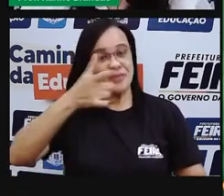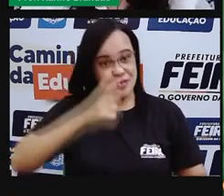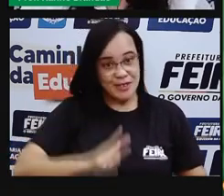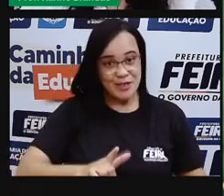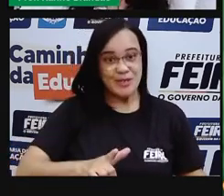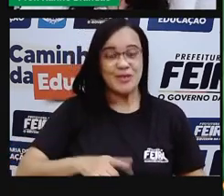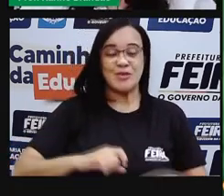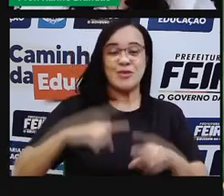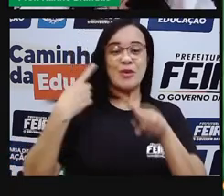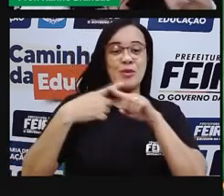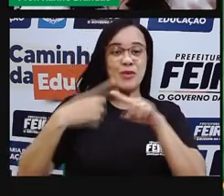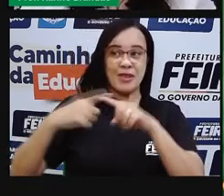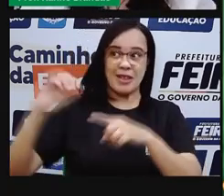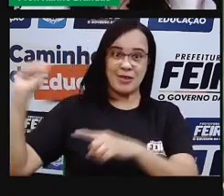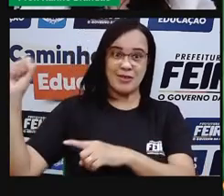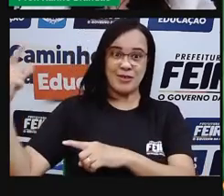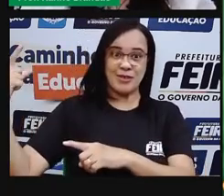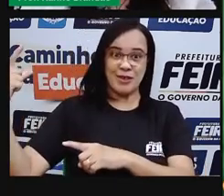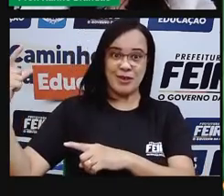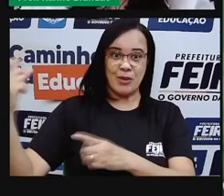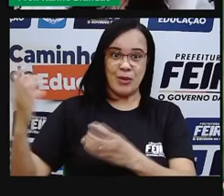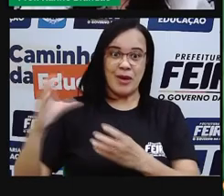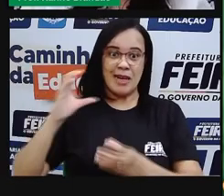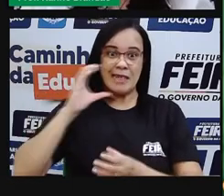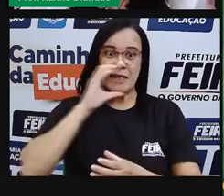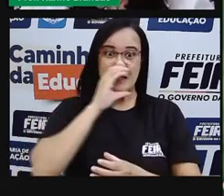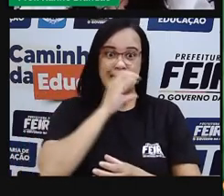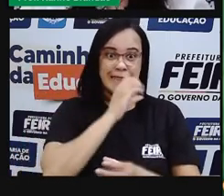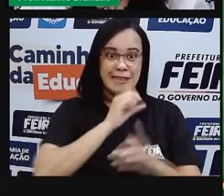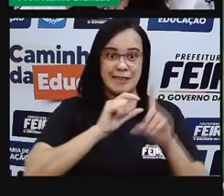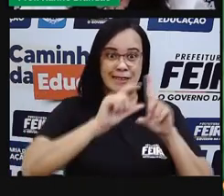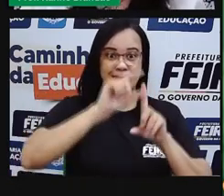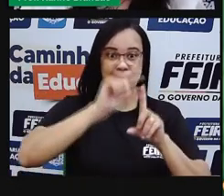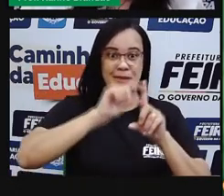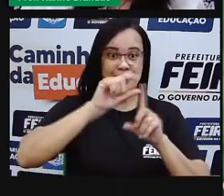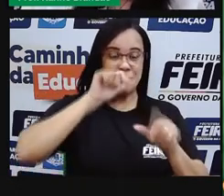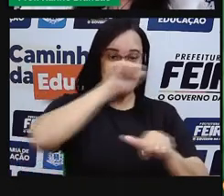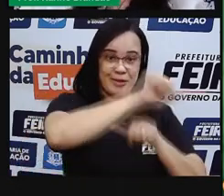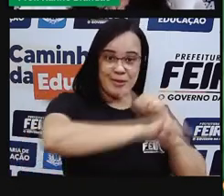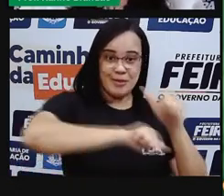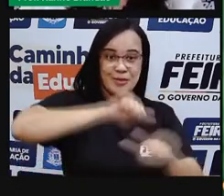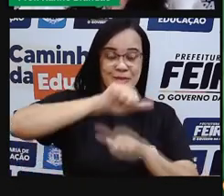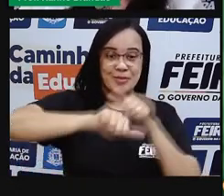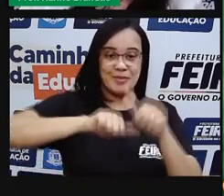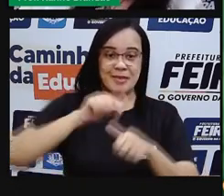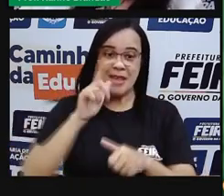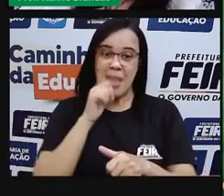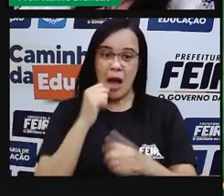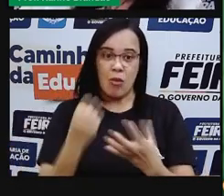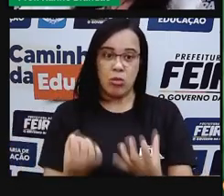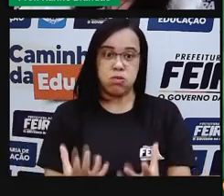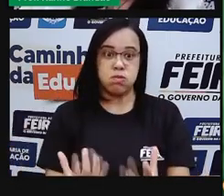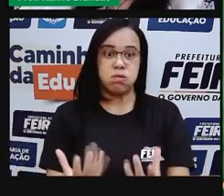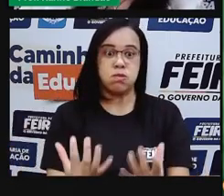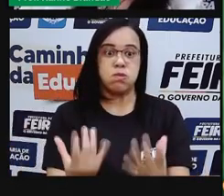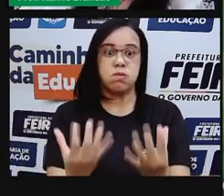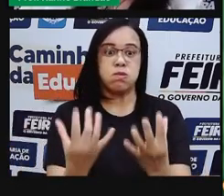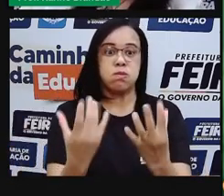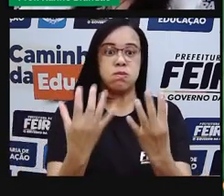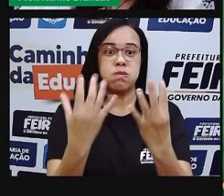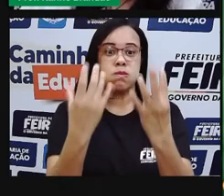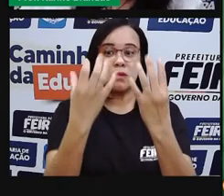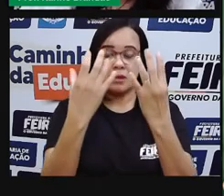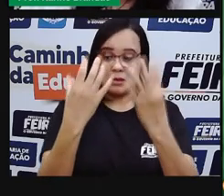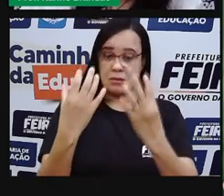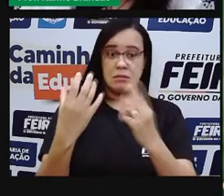luz do sol, né? Desse aquecimento dessa água, ela vai evaporar. E aí, depois que ela evaporar, esse